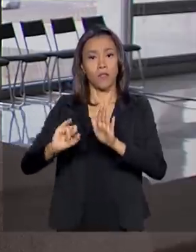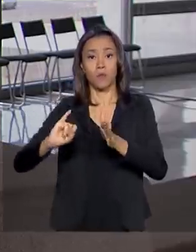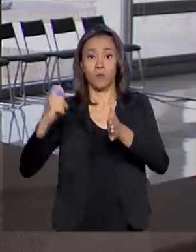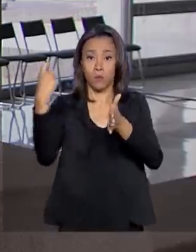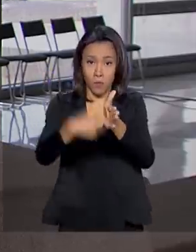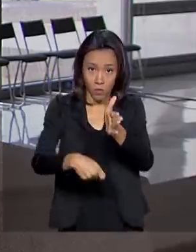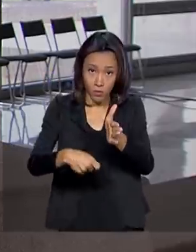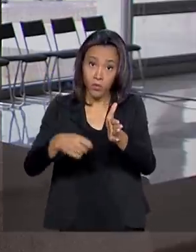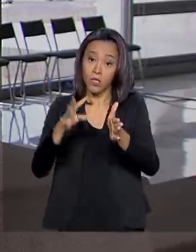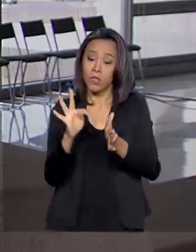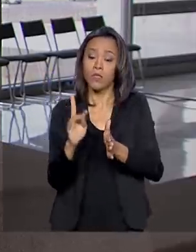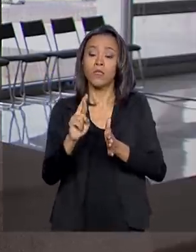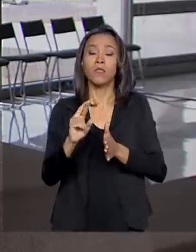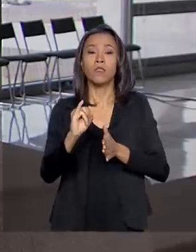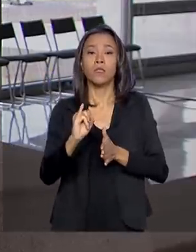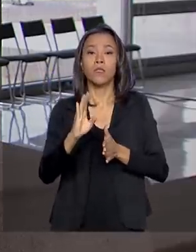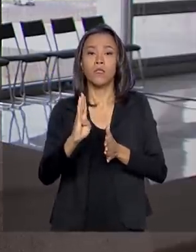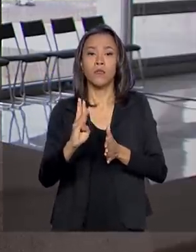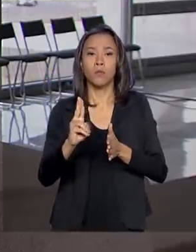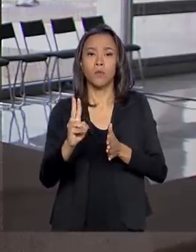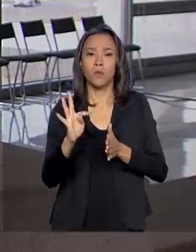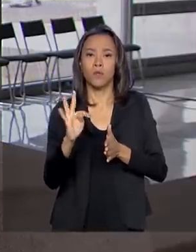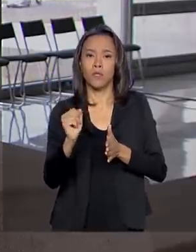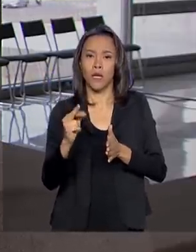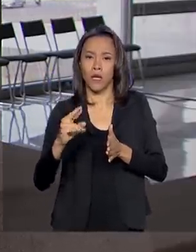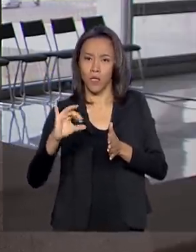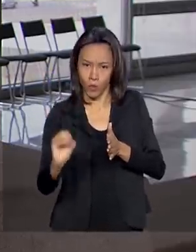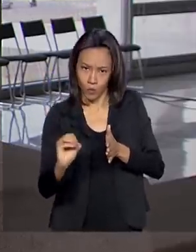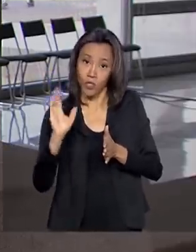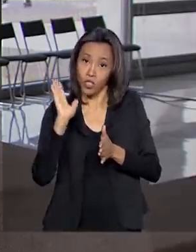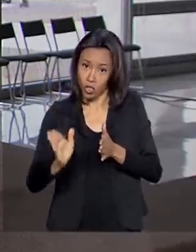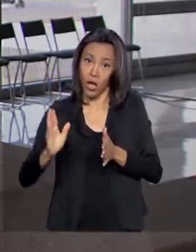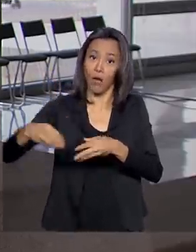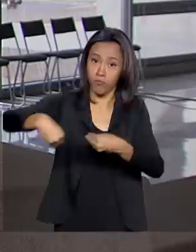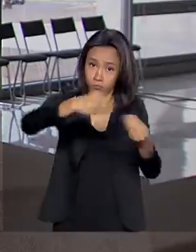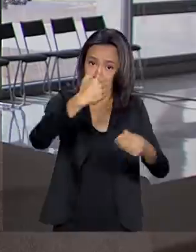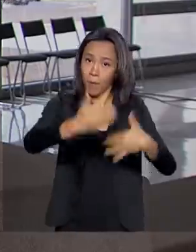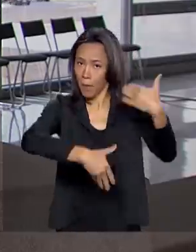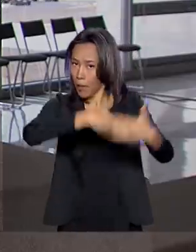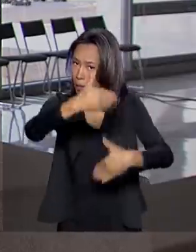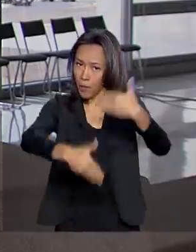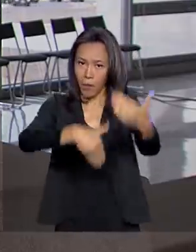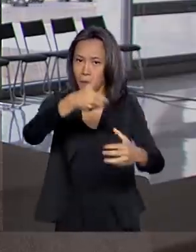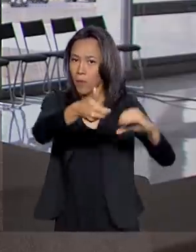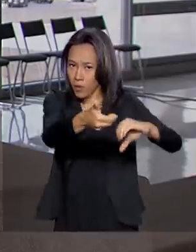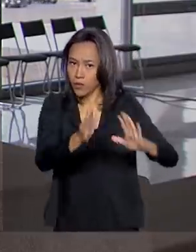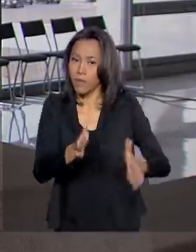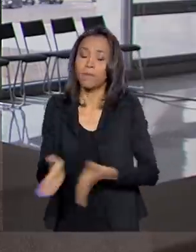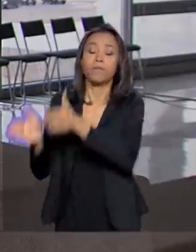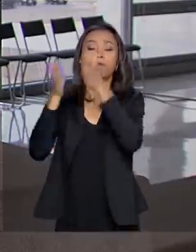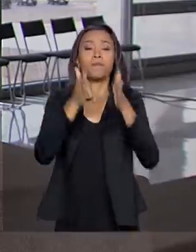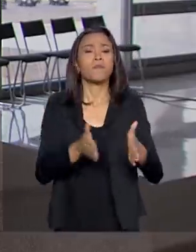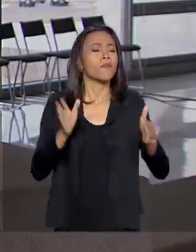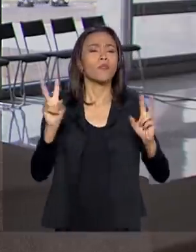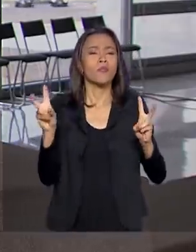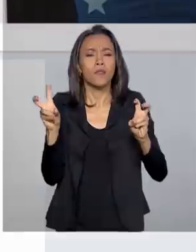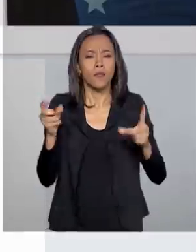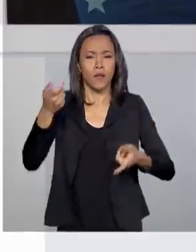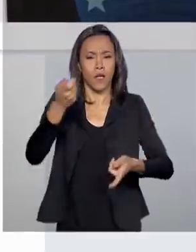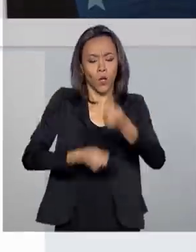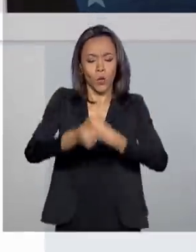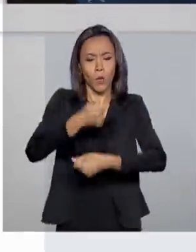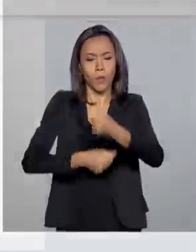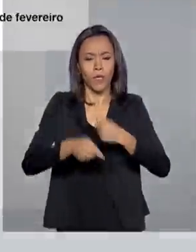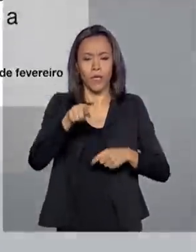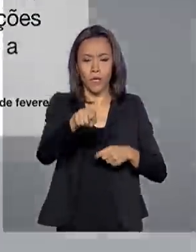governo já tramita no Congresso Nacional. E por falar em economia, o presidente Jair Bolsonaro destacou nas redes